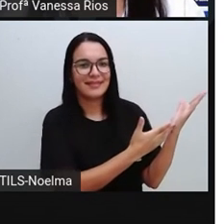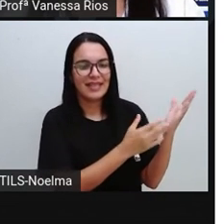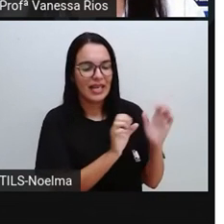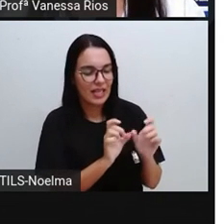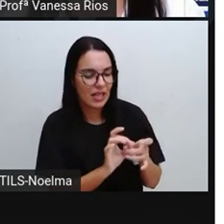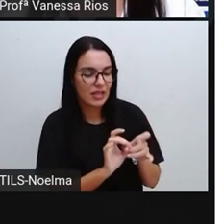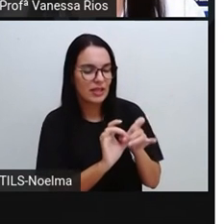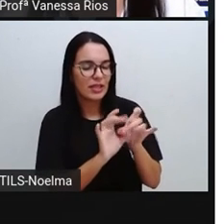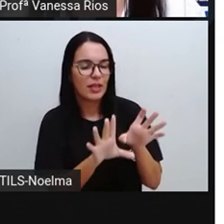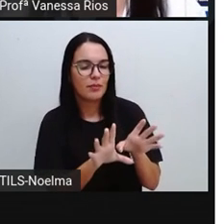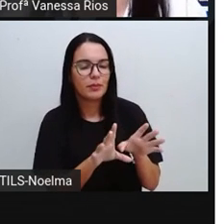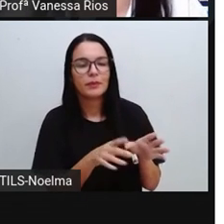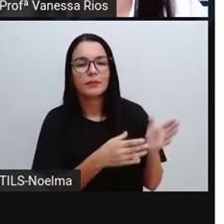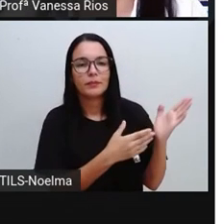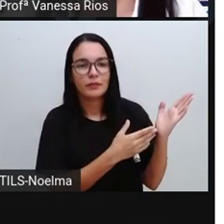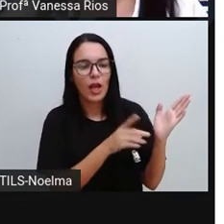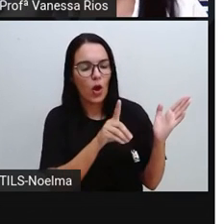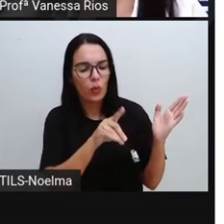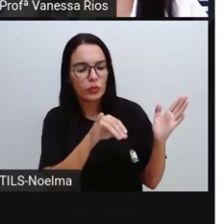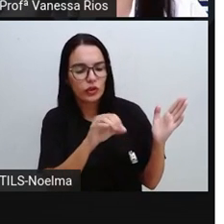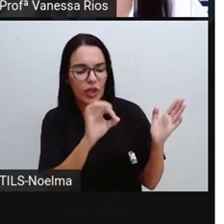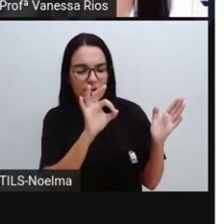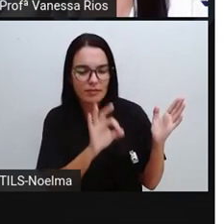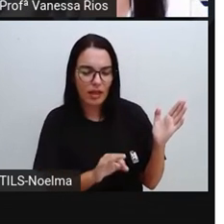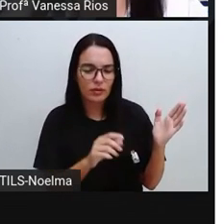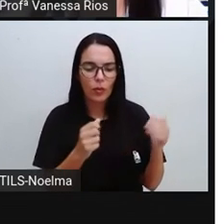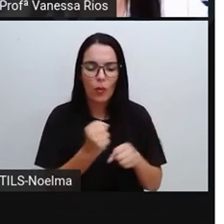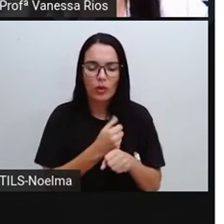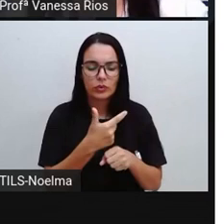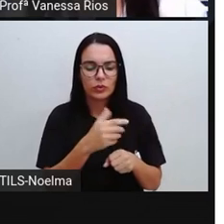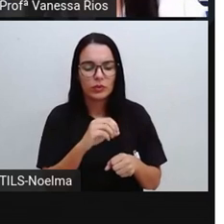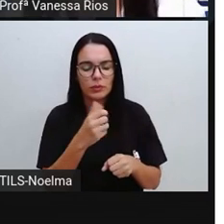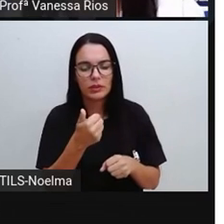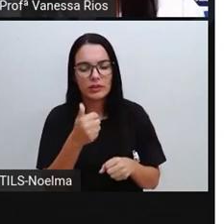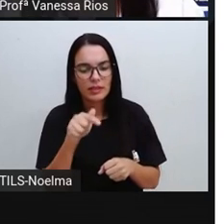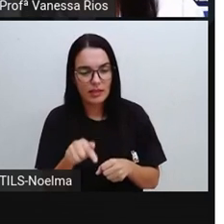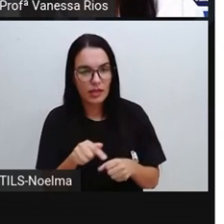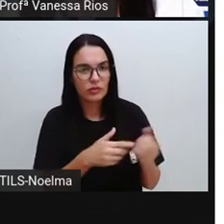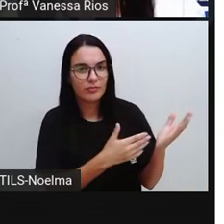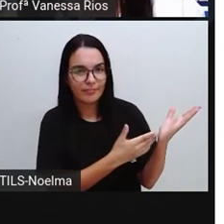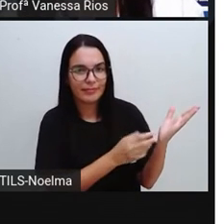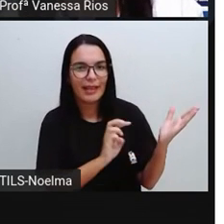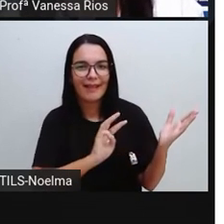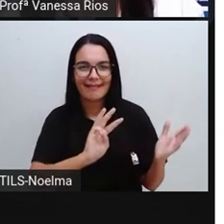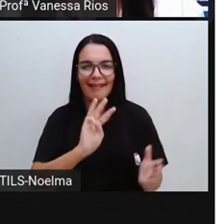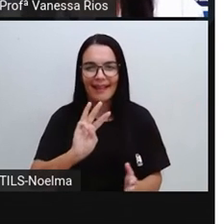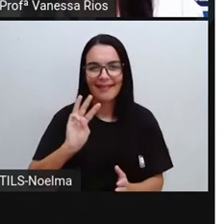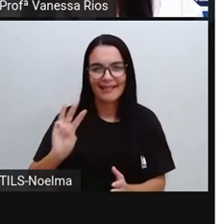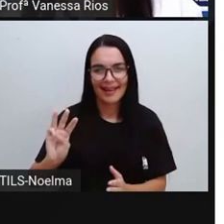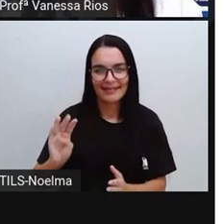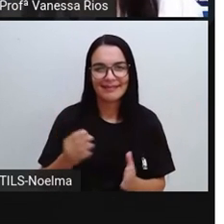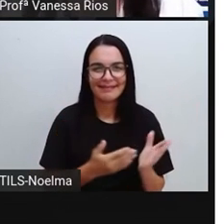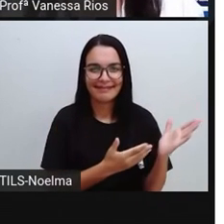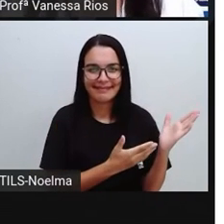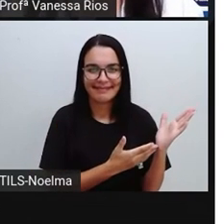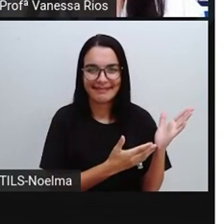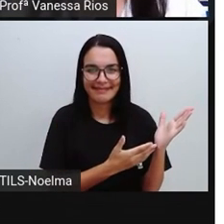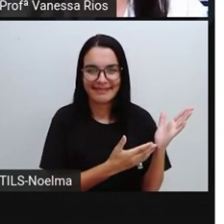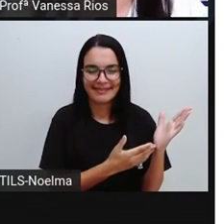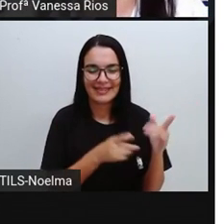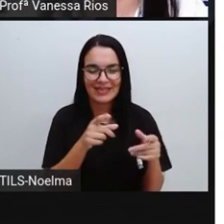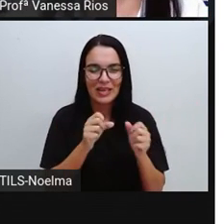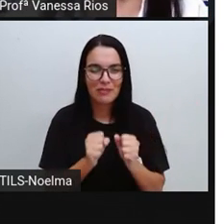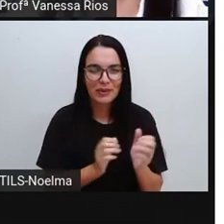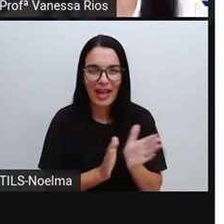em 25 de 5 de 2017 e está disponível neste endereço aqui, E aí você